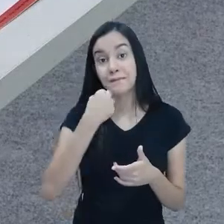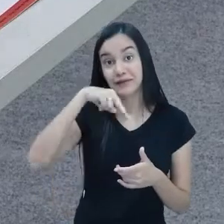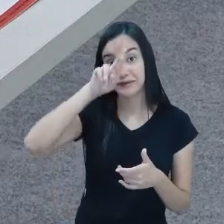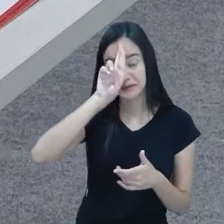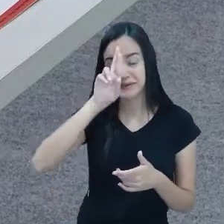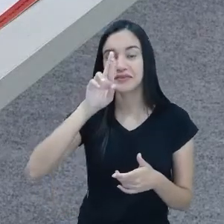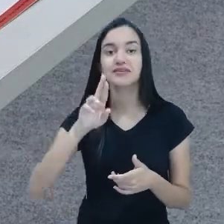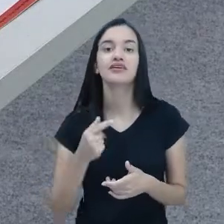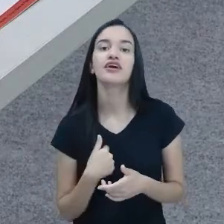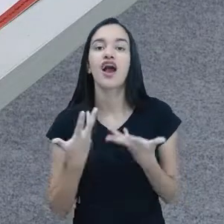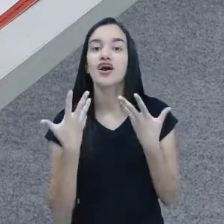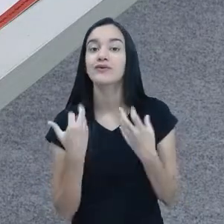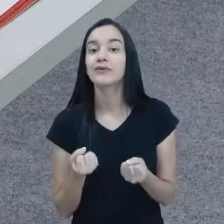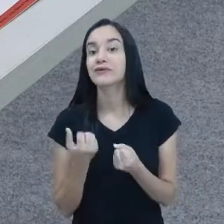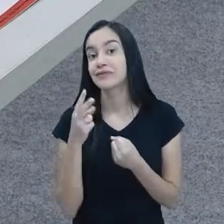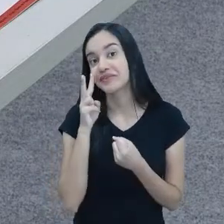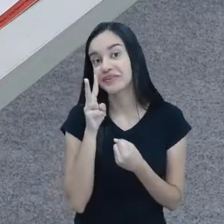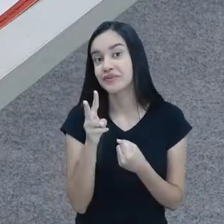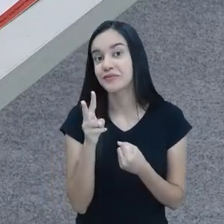vamos ver aqui, ó.